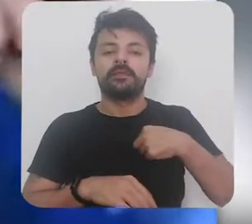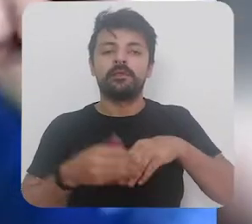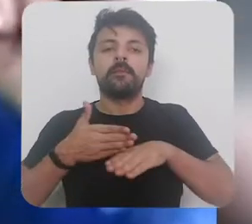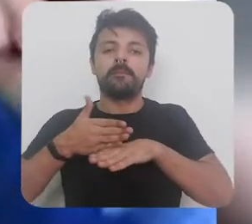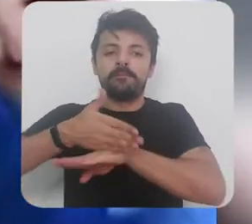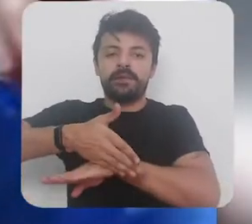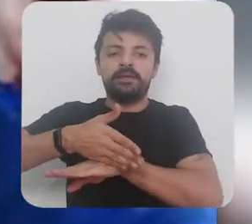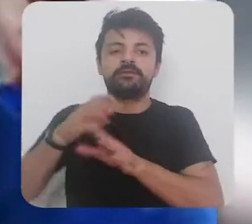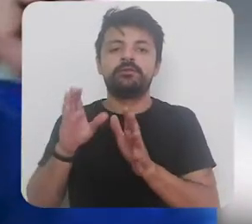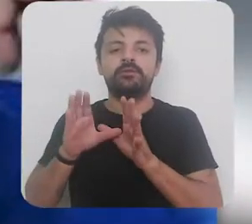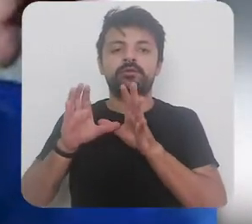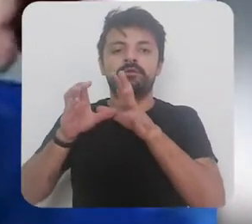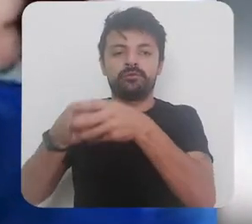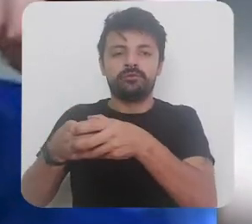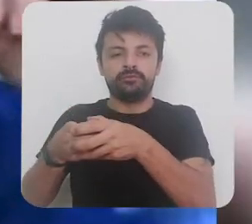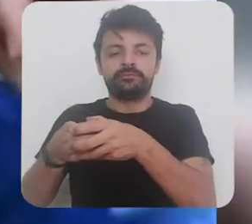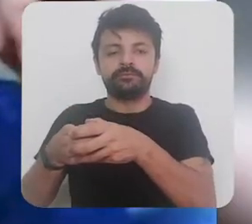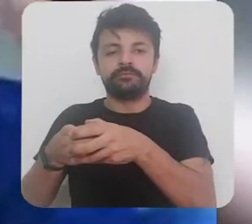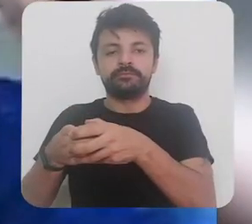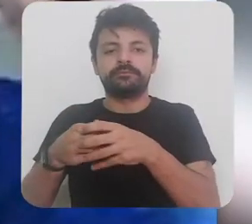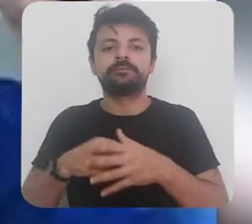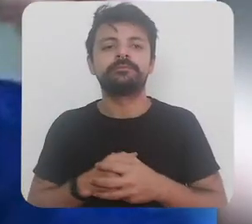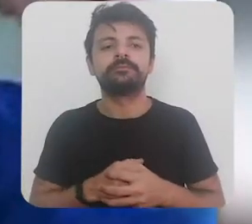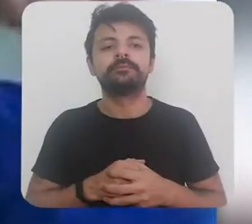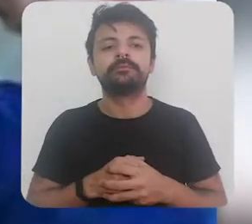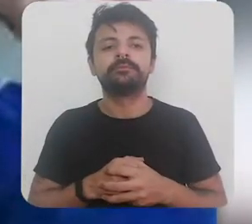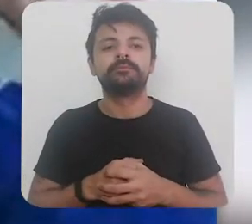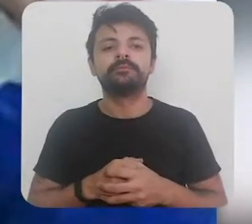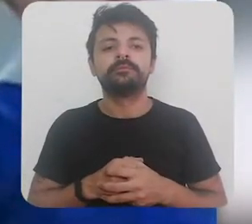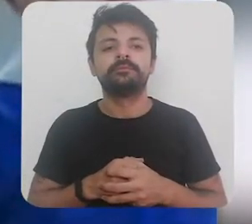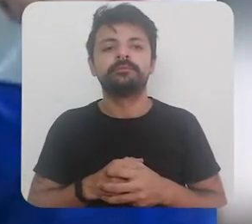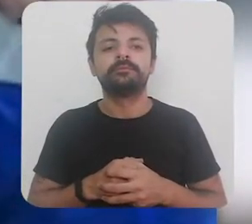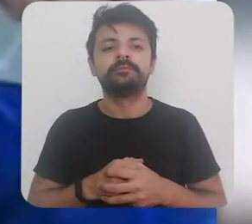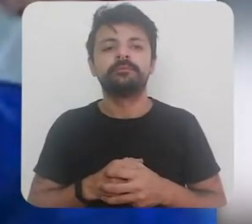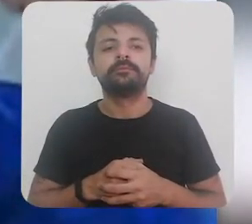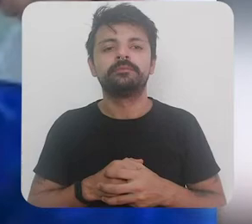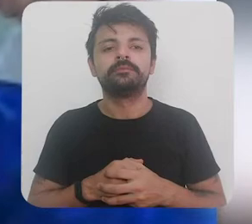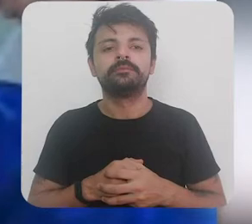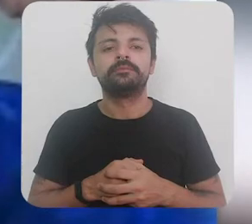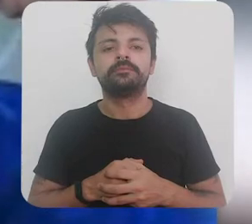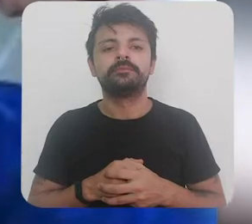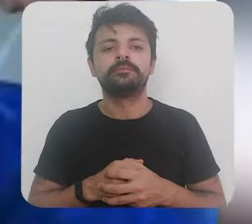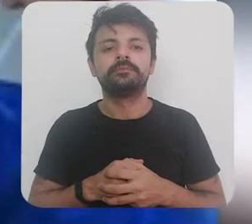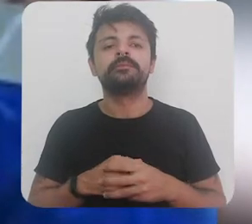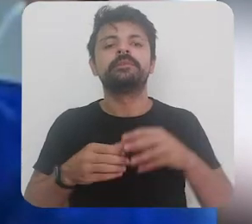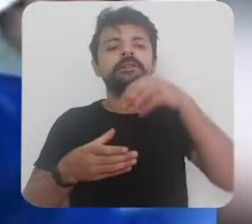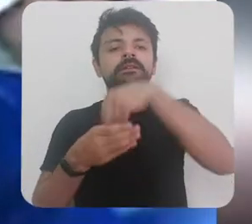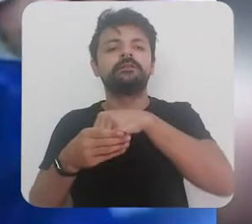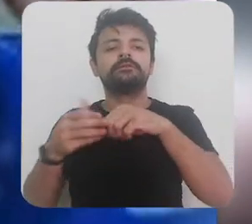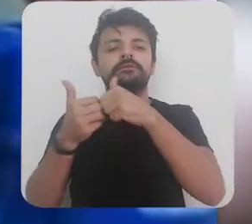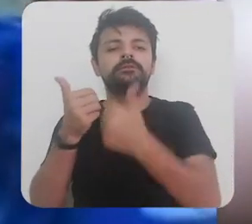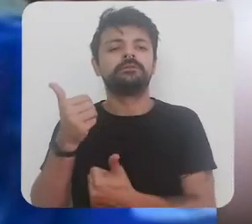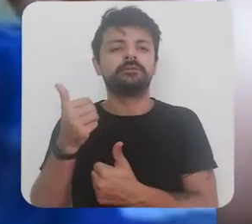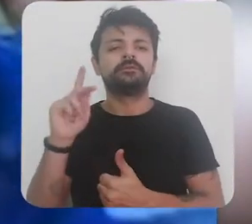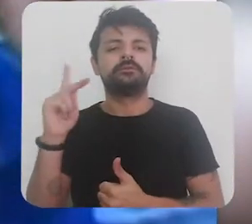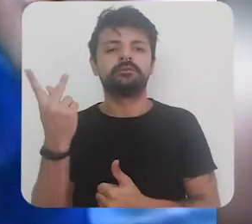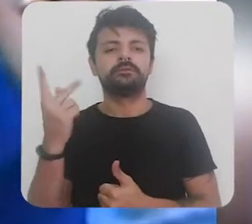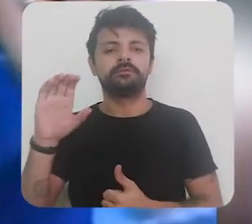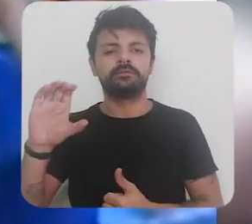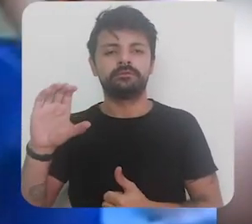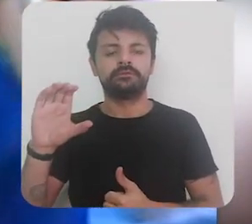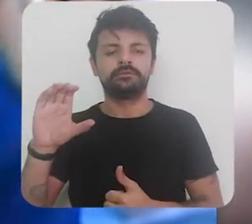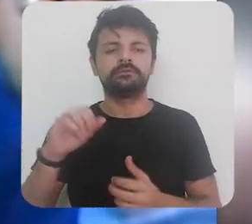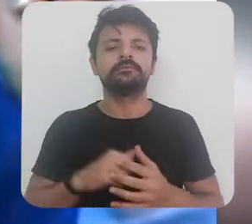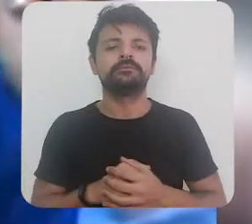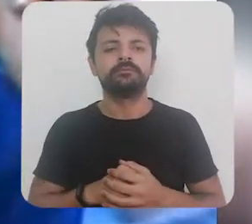eu faço parte ali da comissão junto com os subliminalistas e a direção